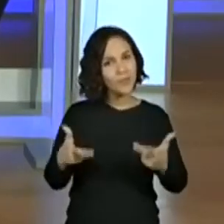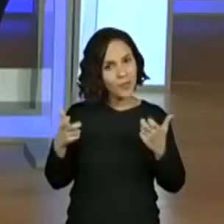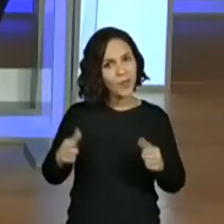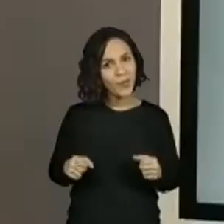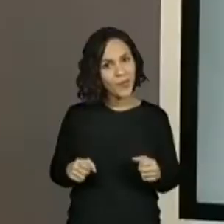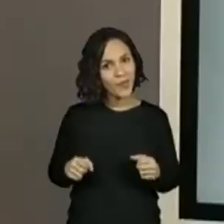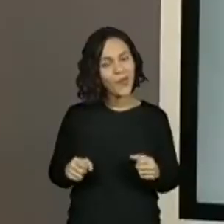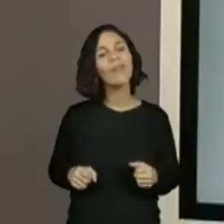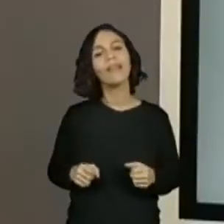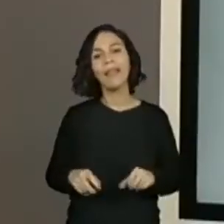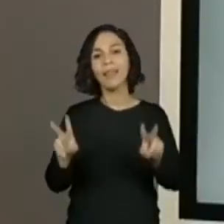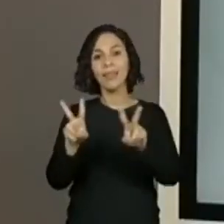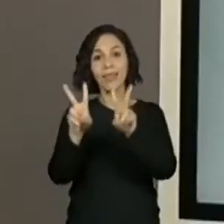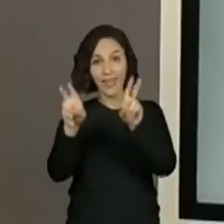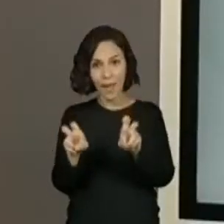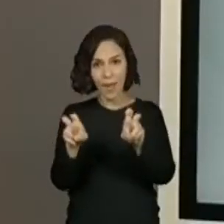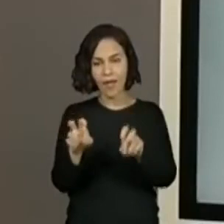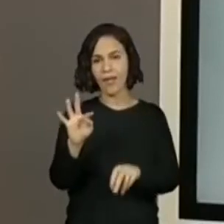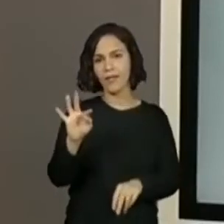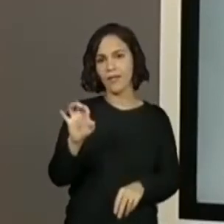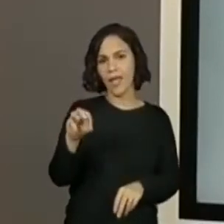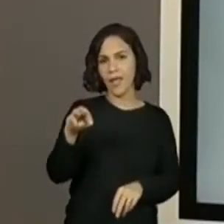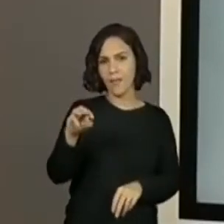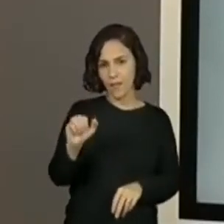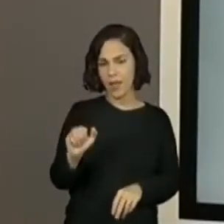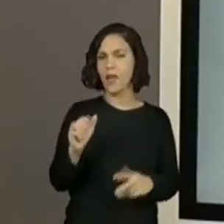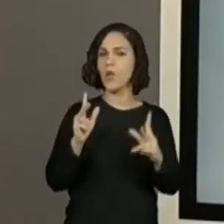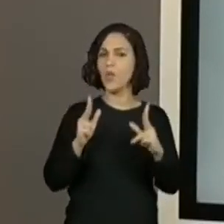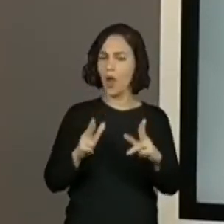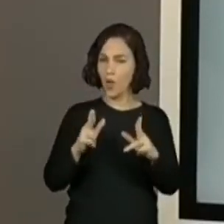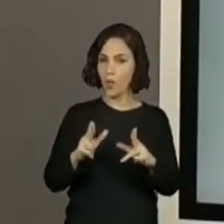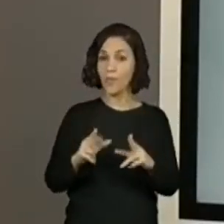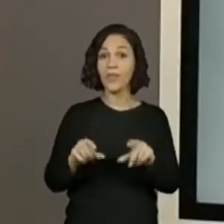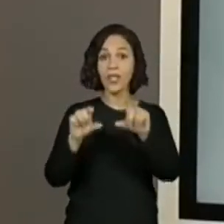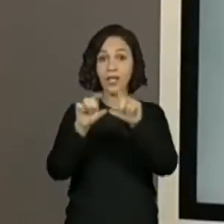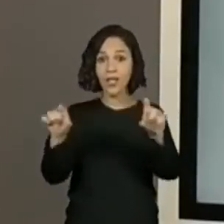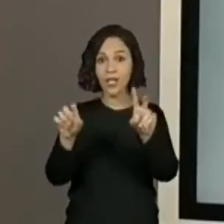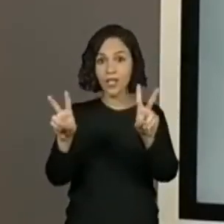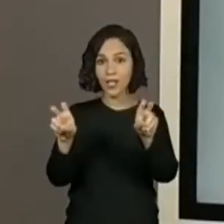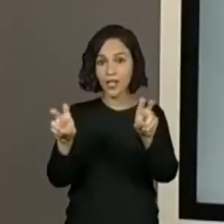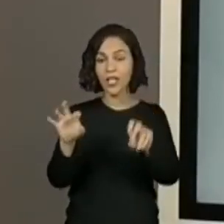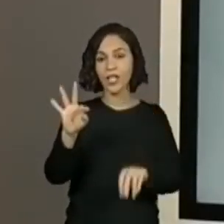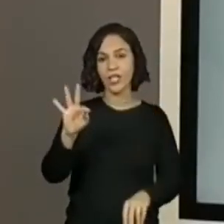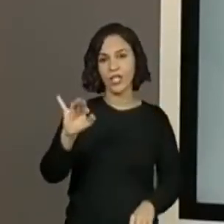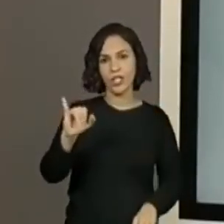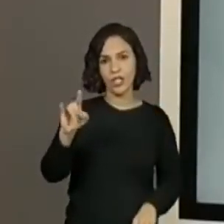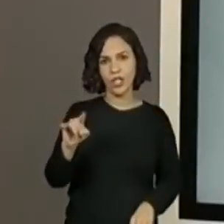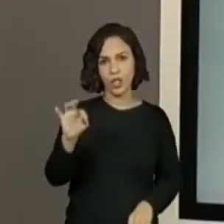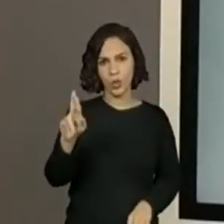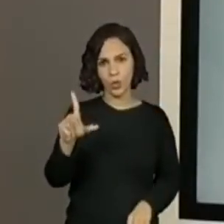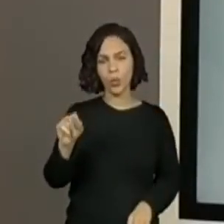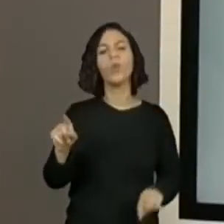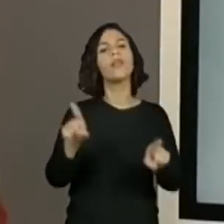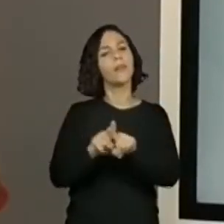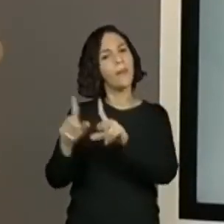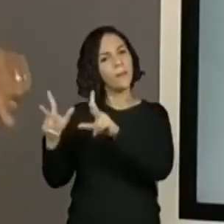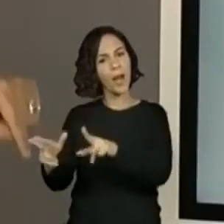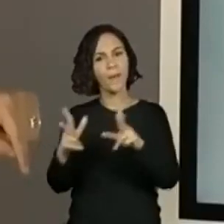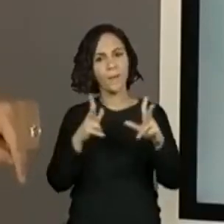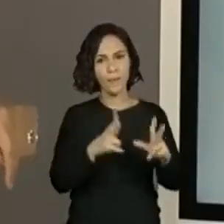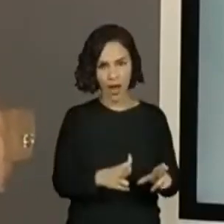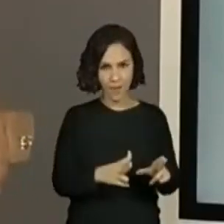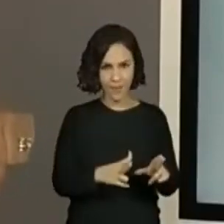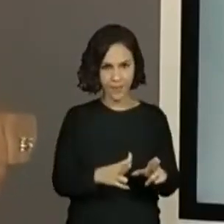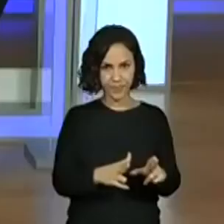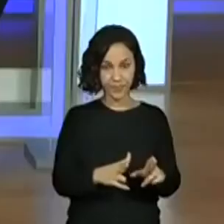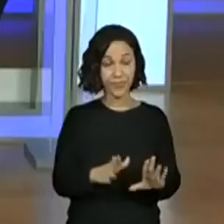Mesmo tema, porém, o gênero textual, diferente. O primeiro regras de brincadeira e esse,